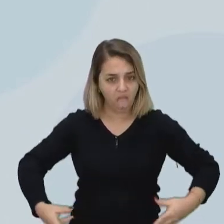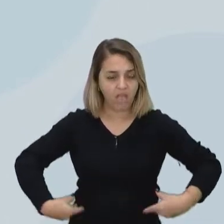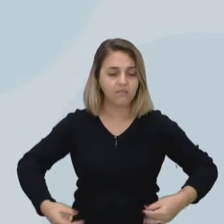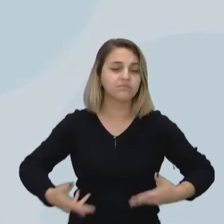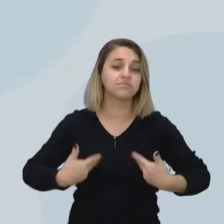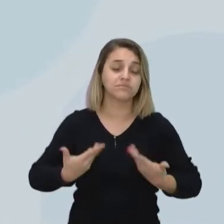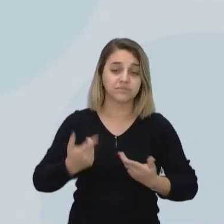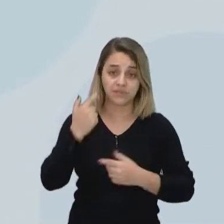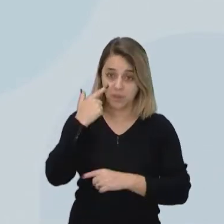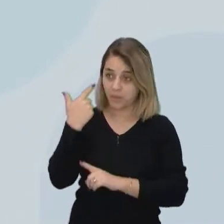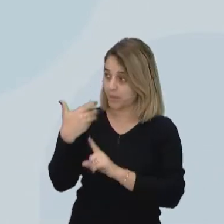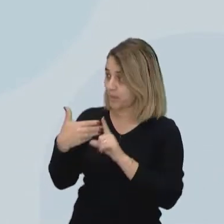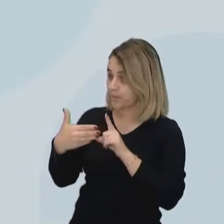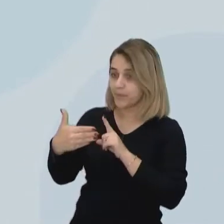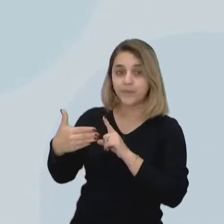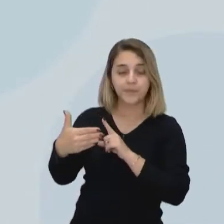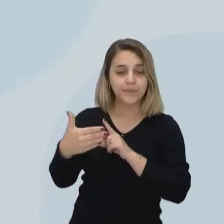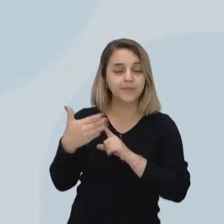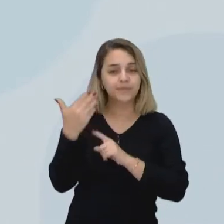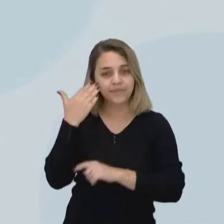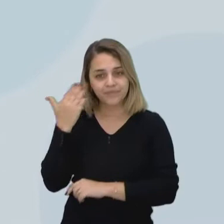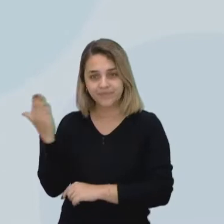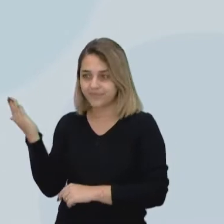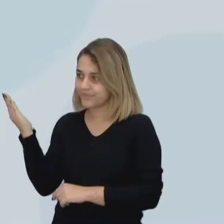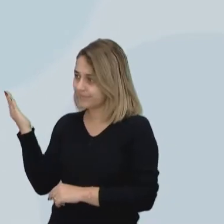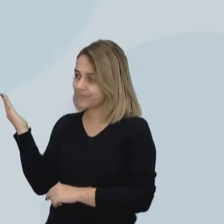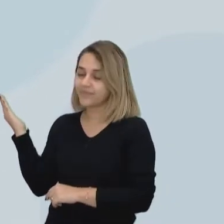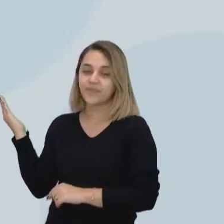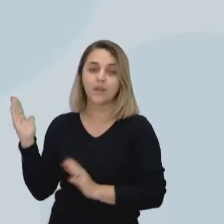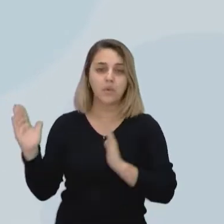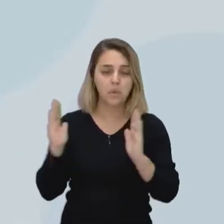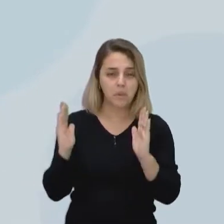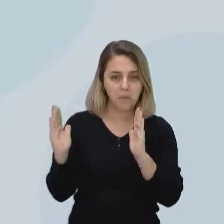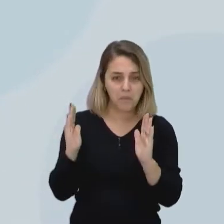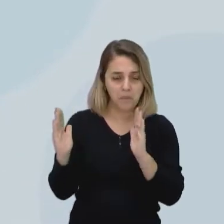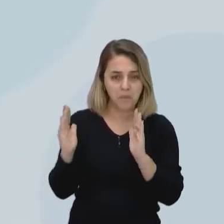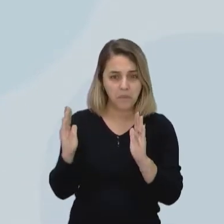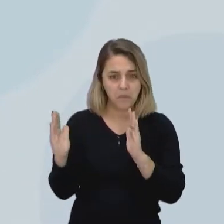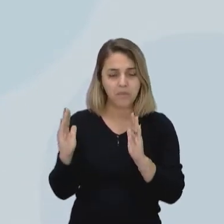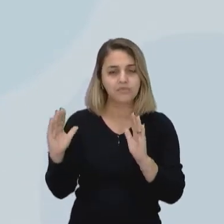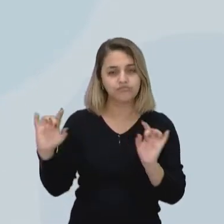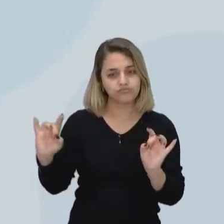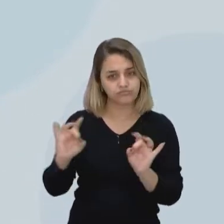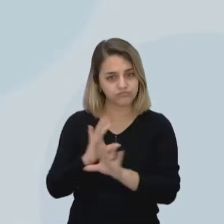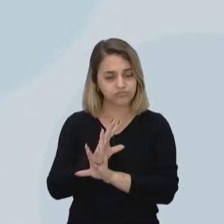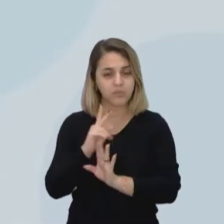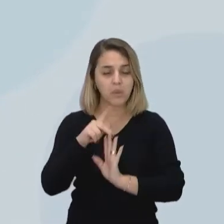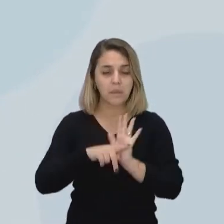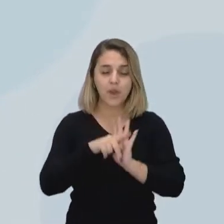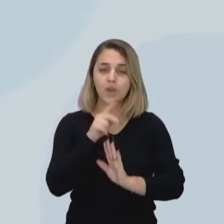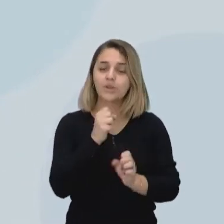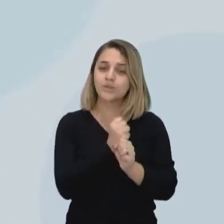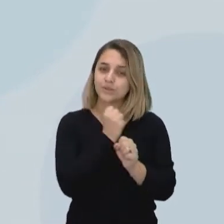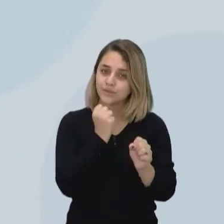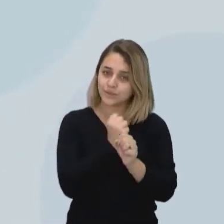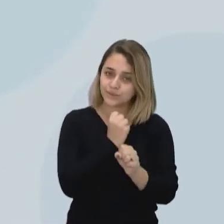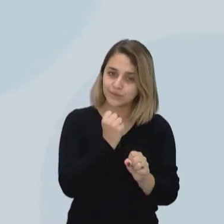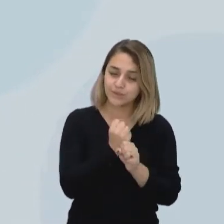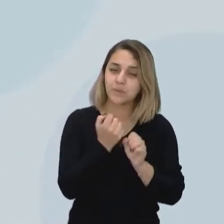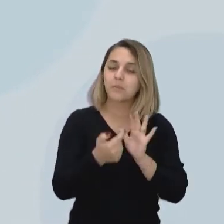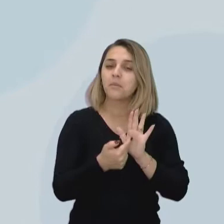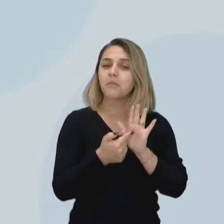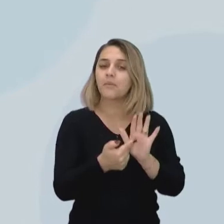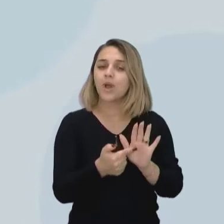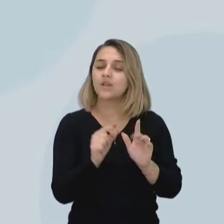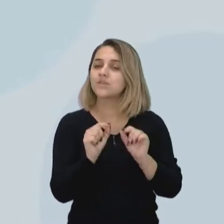slide para vocês que as perdas de água durante as etapas, né? E pós-finalizado um projeto de construção, resultam em